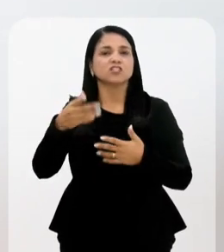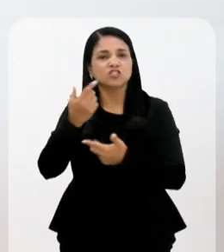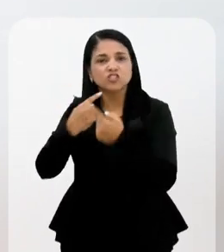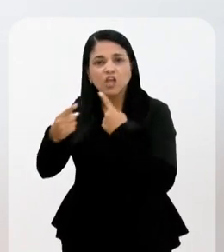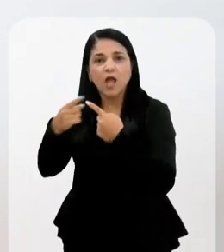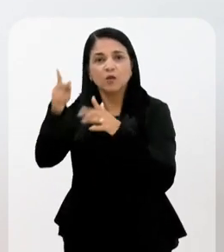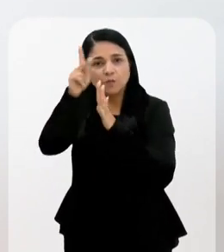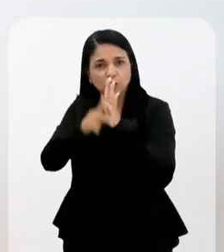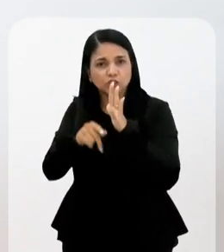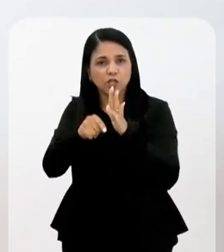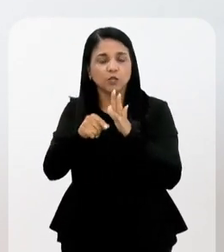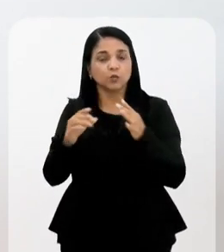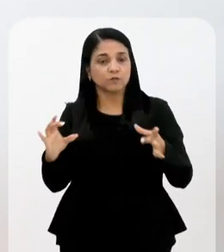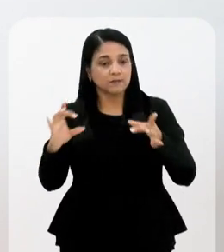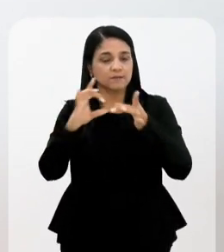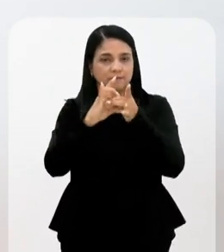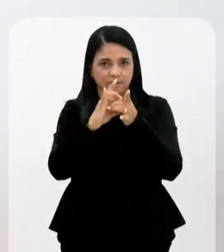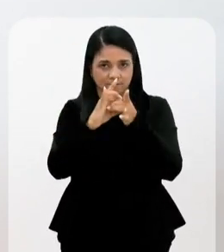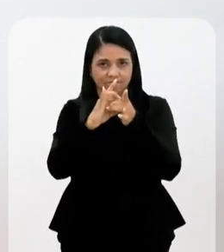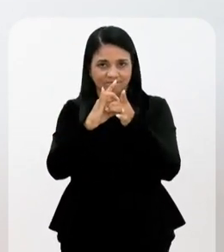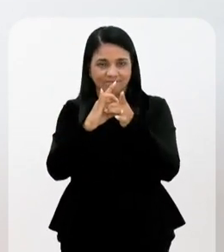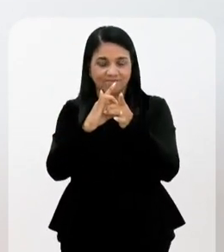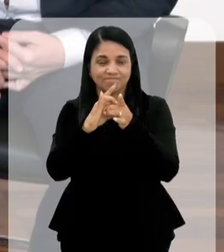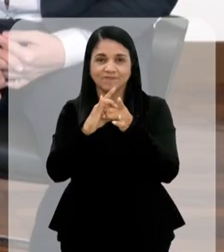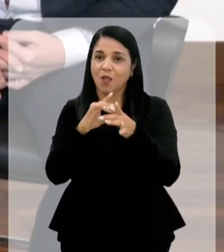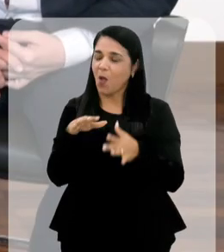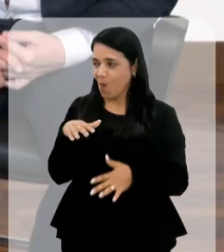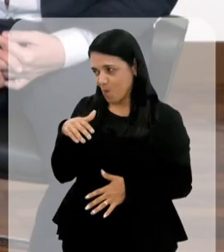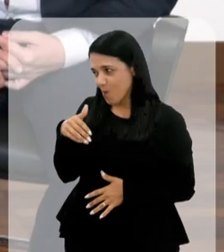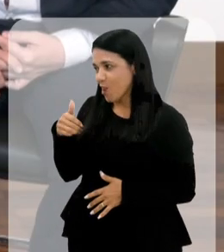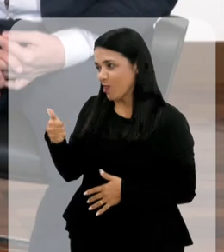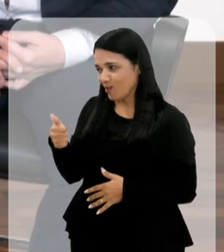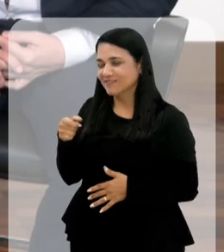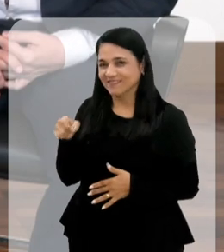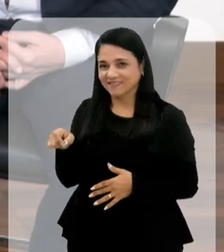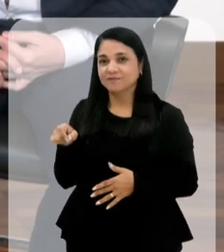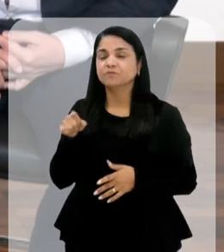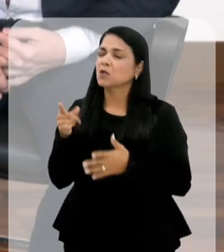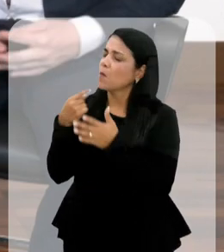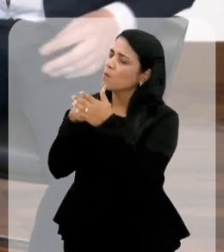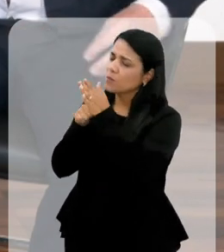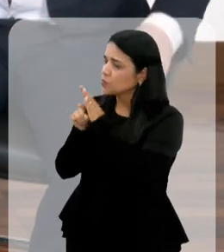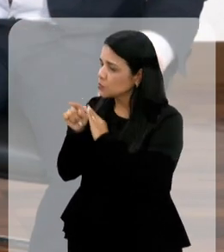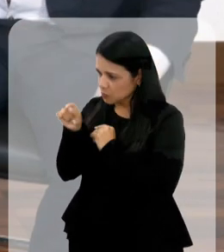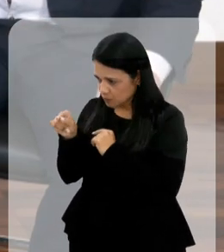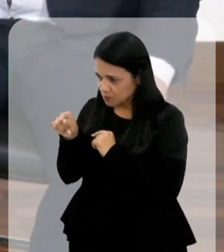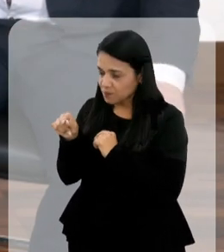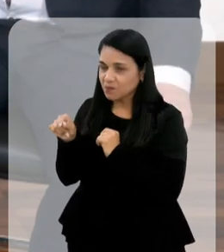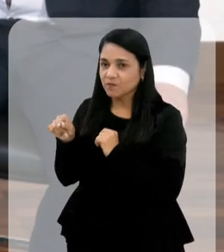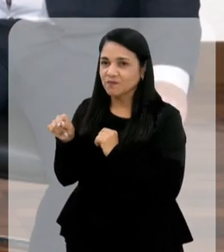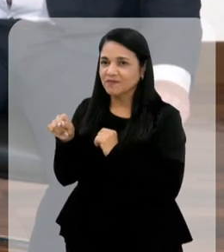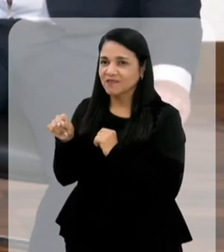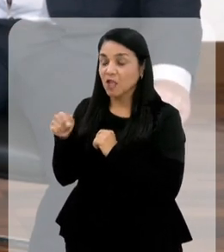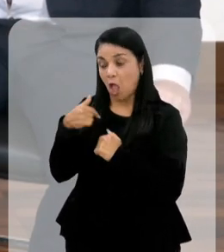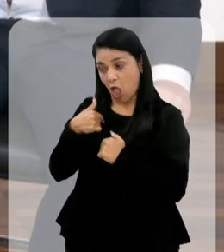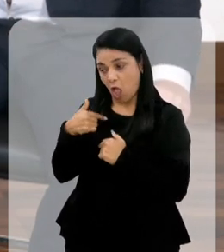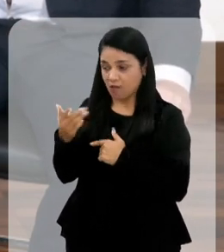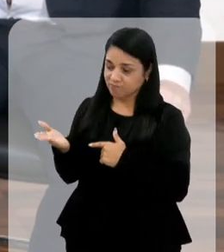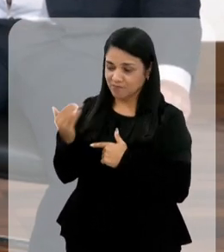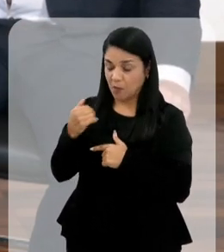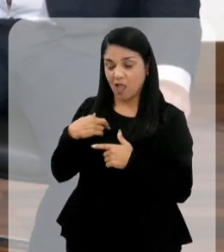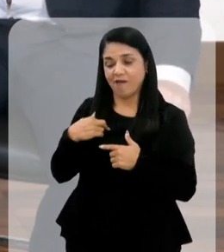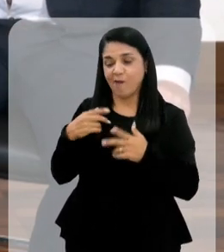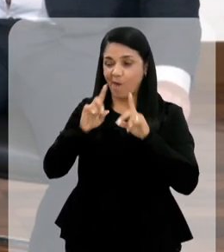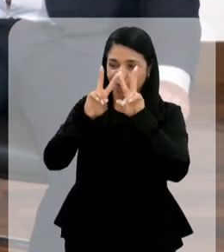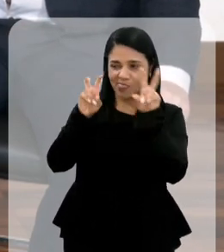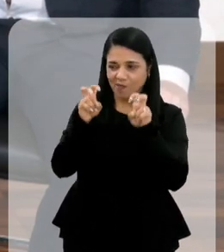construindo projetos integrados. Isso é o melhor. Queria te fazer uma pergunta. Pô, puxar a sardinha